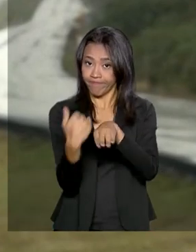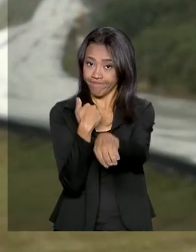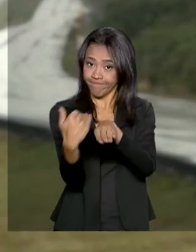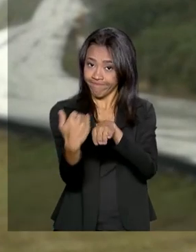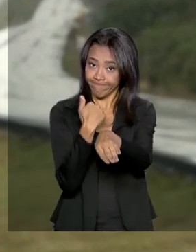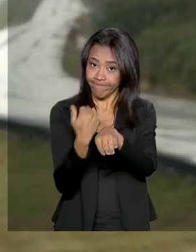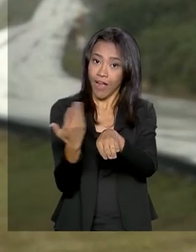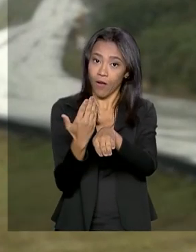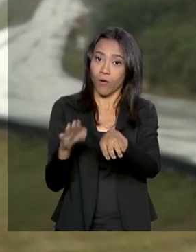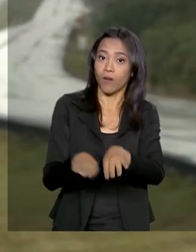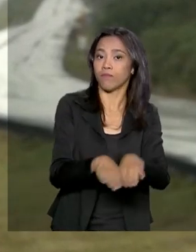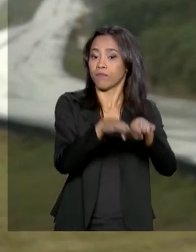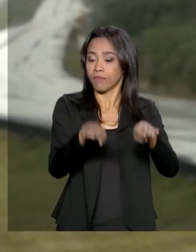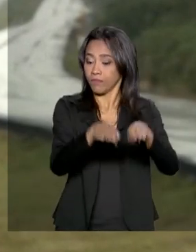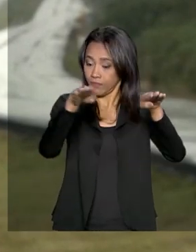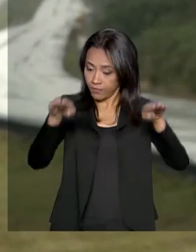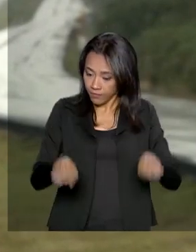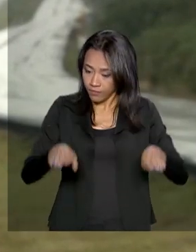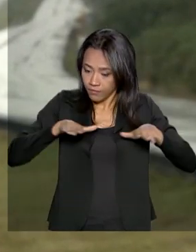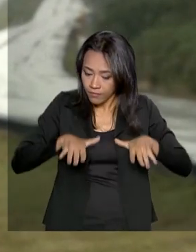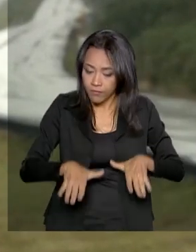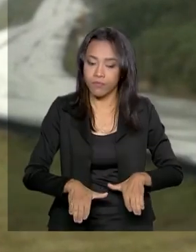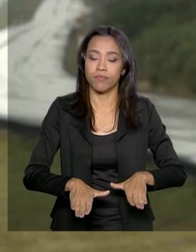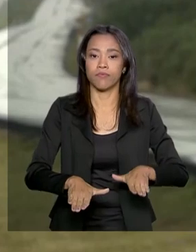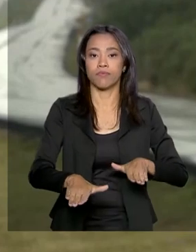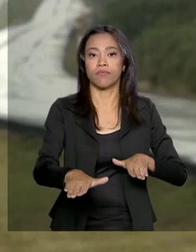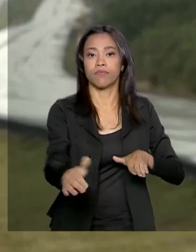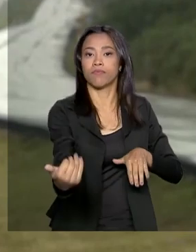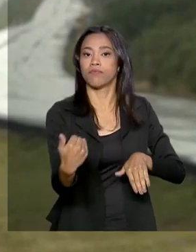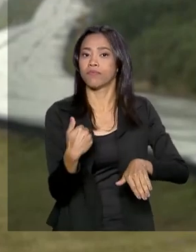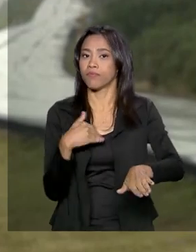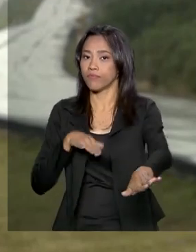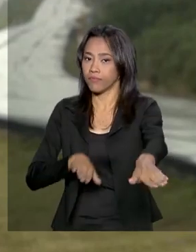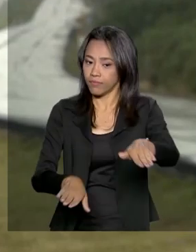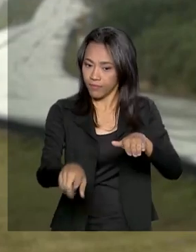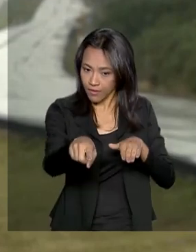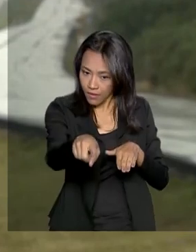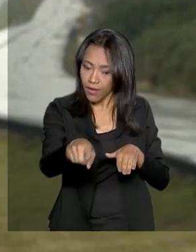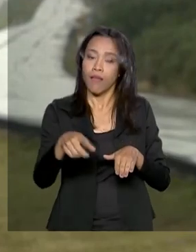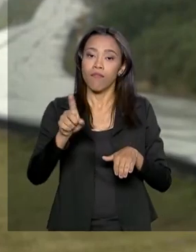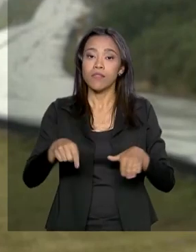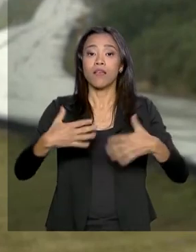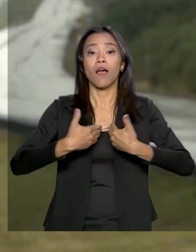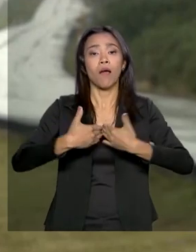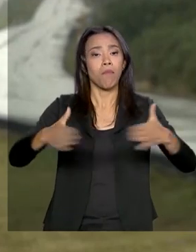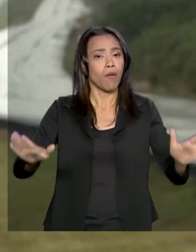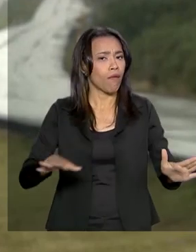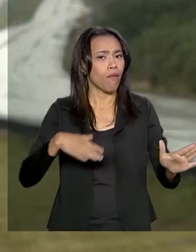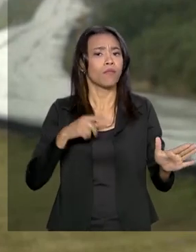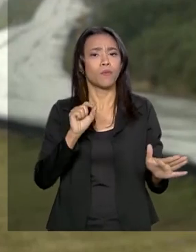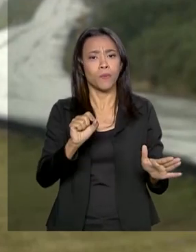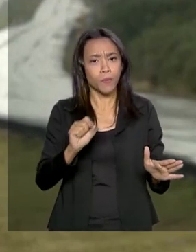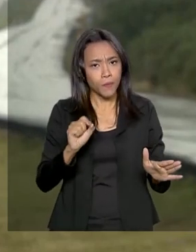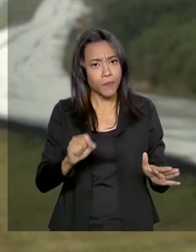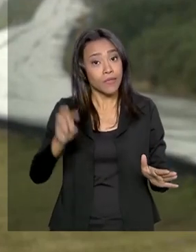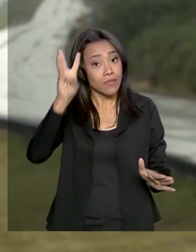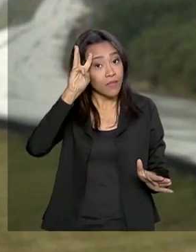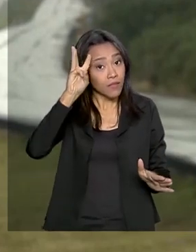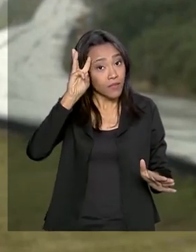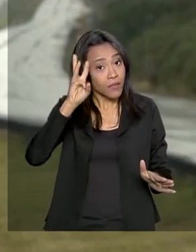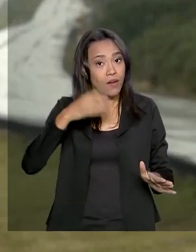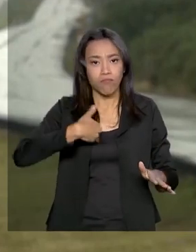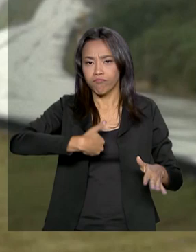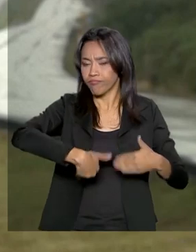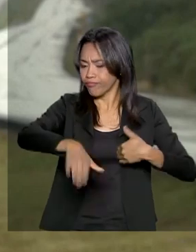trecho duplicado entre as cidades de Pelotas e Turuçu, ele será aberto ao tráfego de veículos na terça-feira.